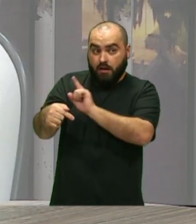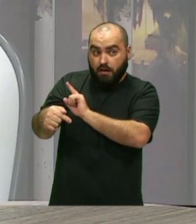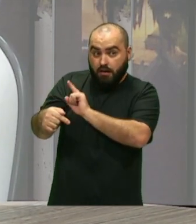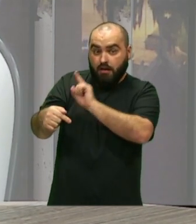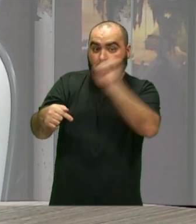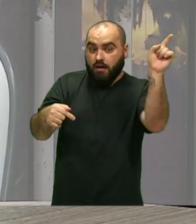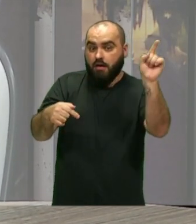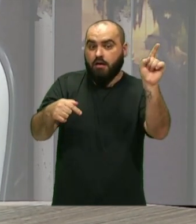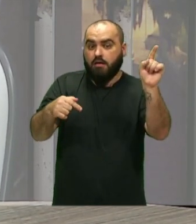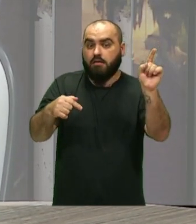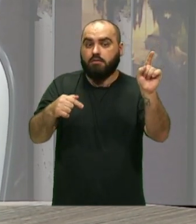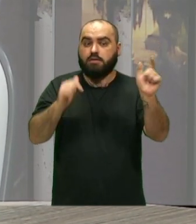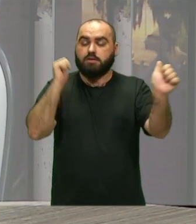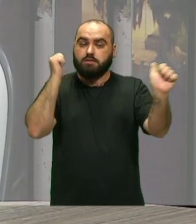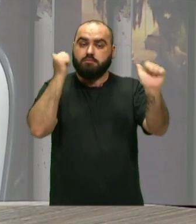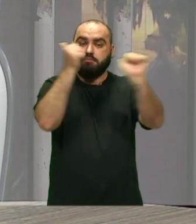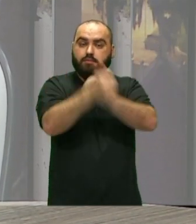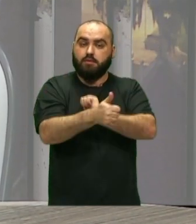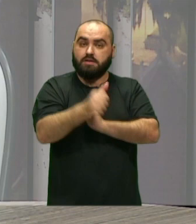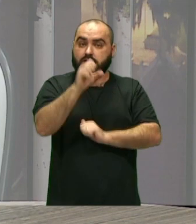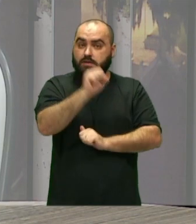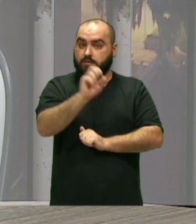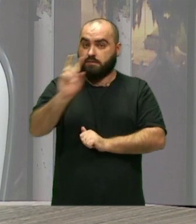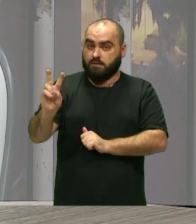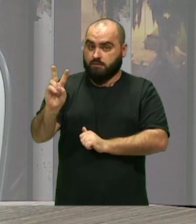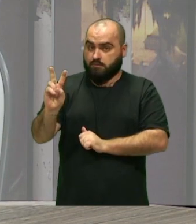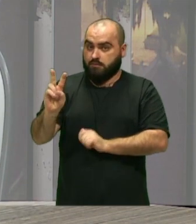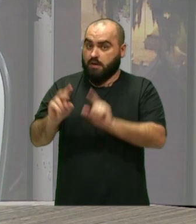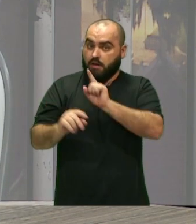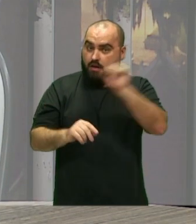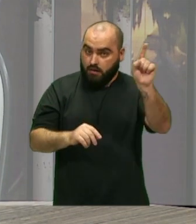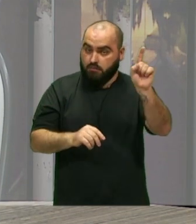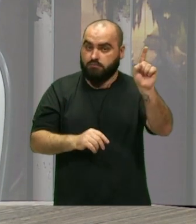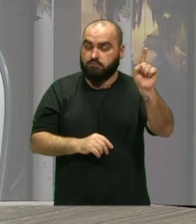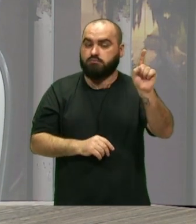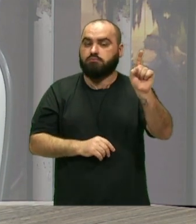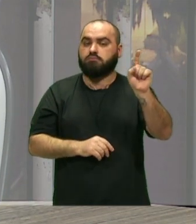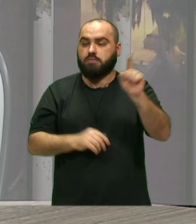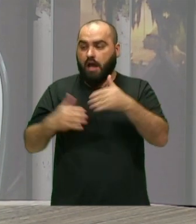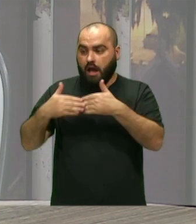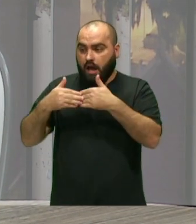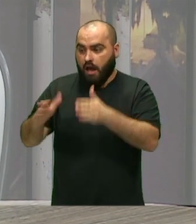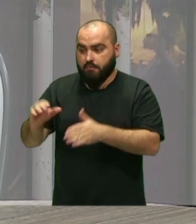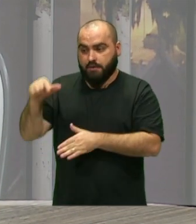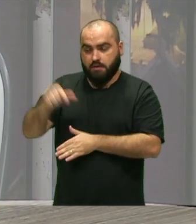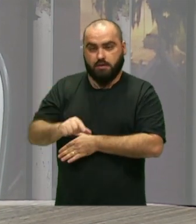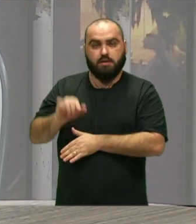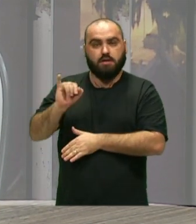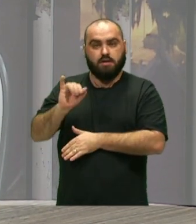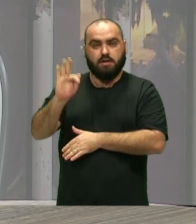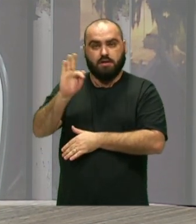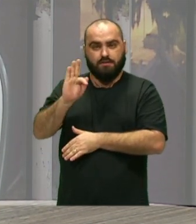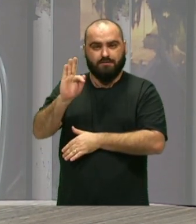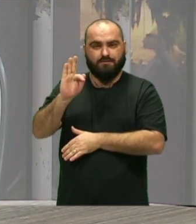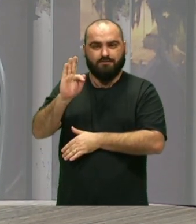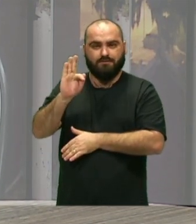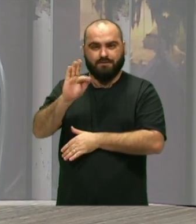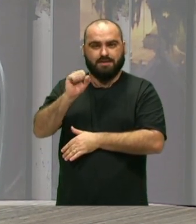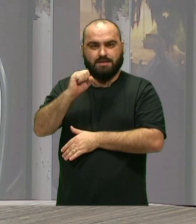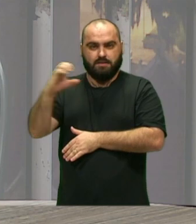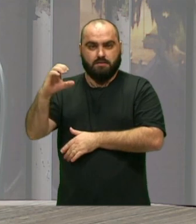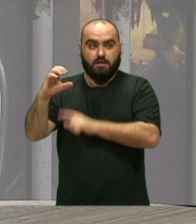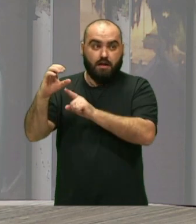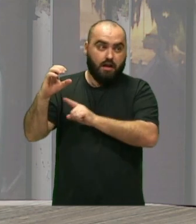de artes e esportes integrada do São Vicente então a gente vai fazer abertura aqui no IFSC mas no sábado a gente vai estar o dia todo lá no céu